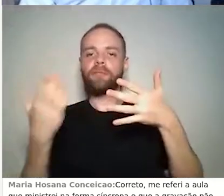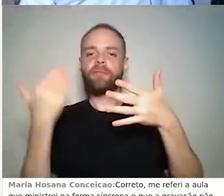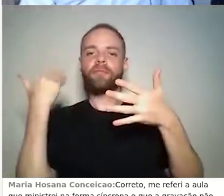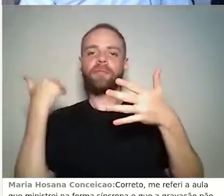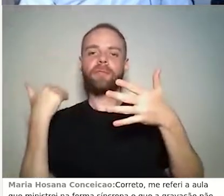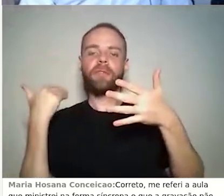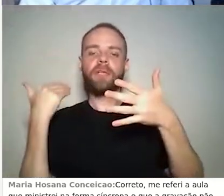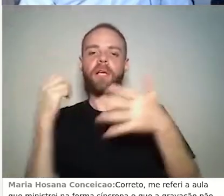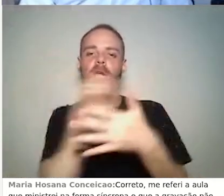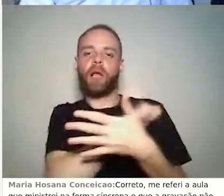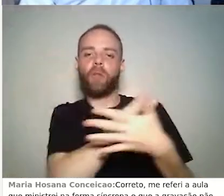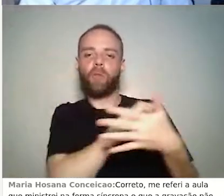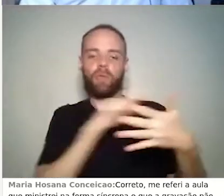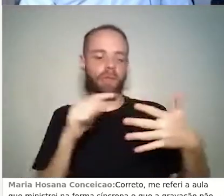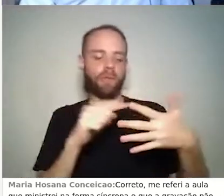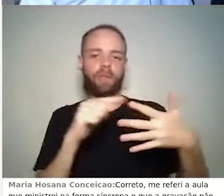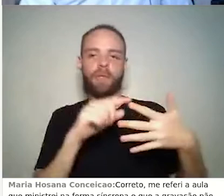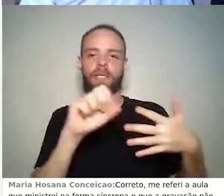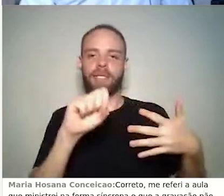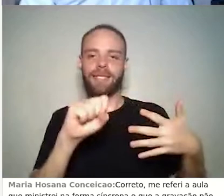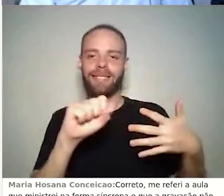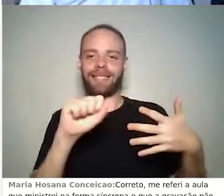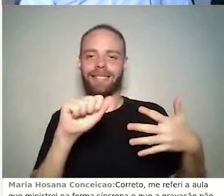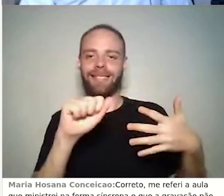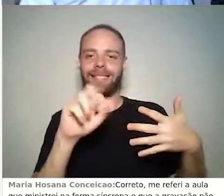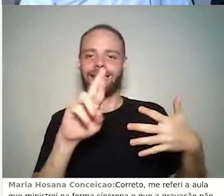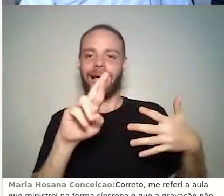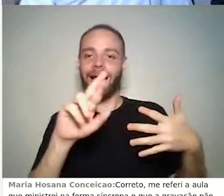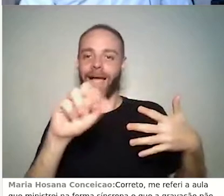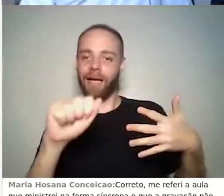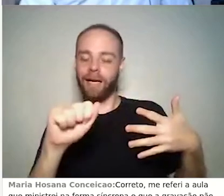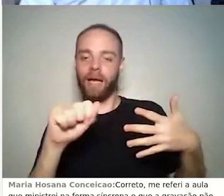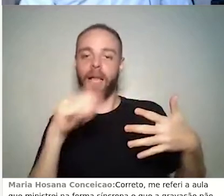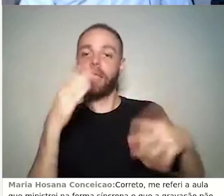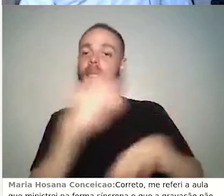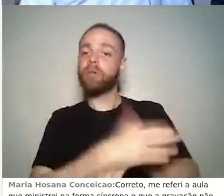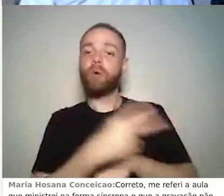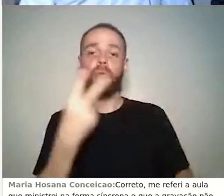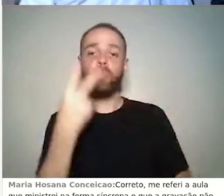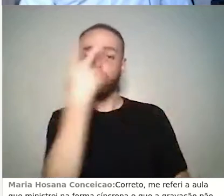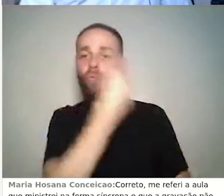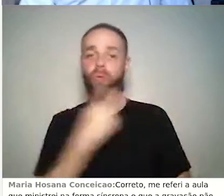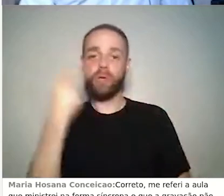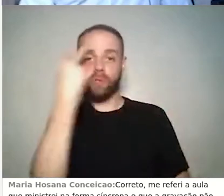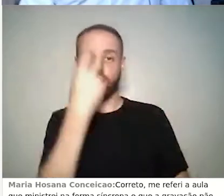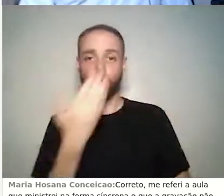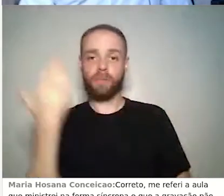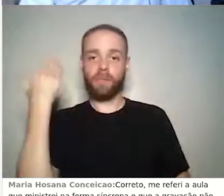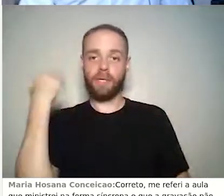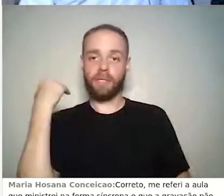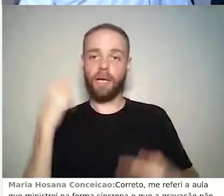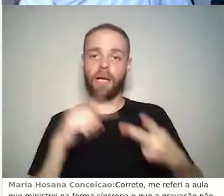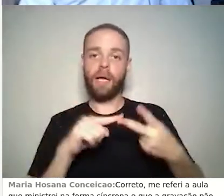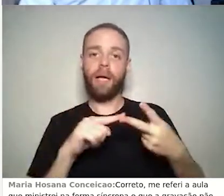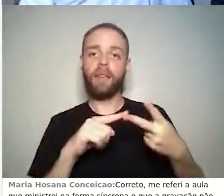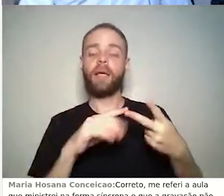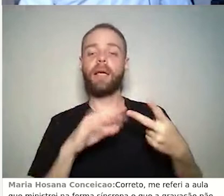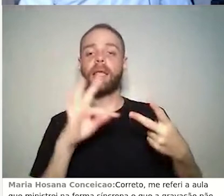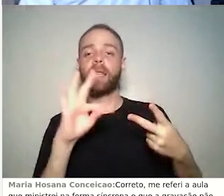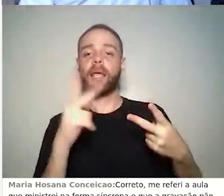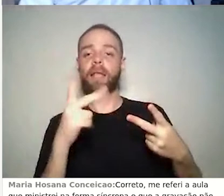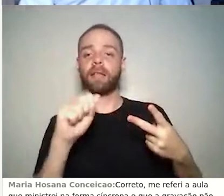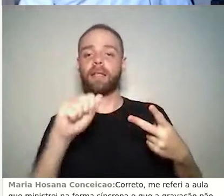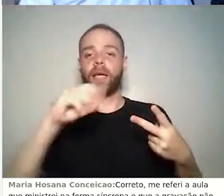tenho o nome da aluna Sara, entrou a duas horas e vinte e oito minutos, a aluna Denise a três horas e quarenta e seis, a Tamires a quatro horas e seis